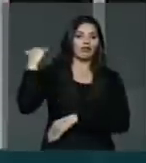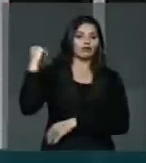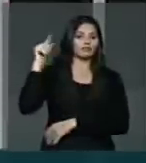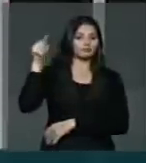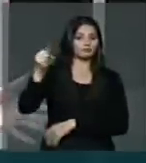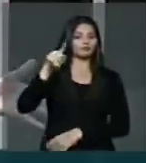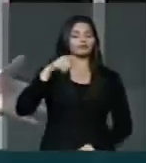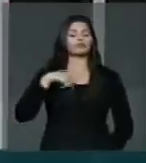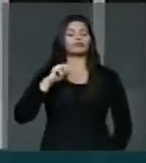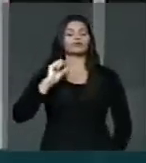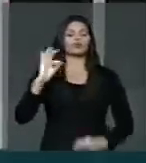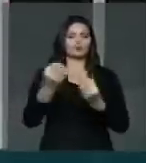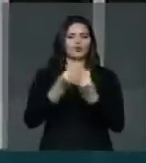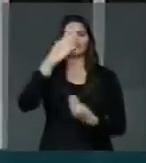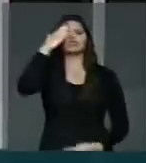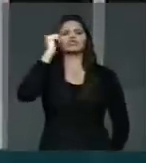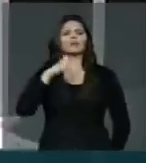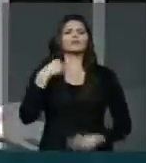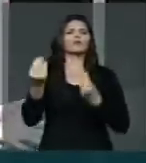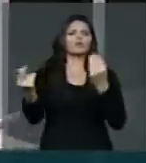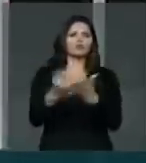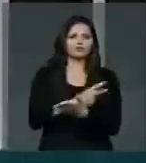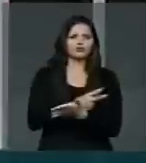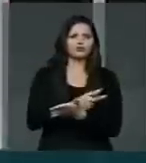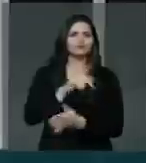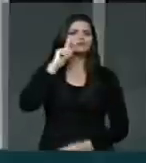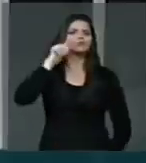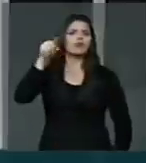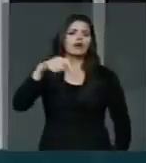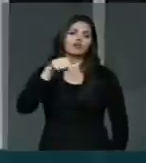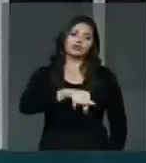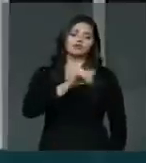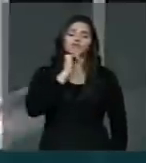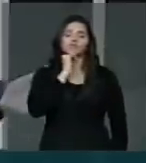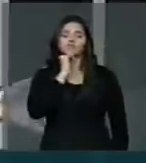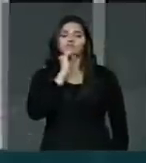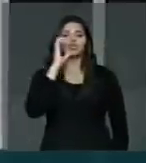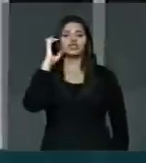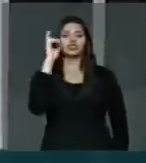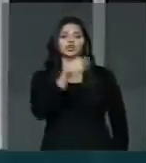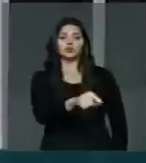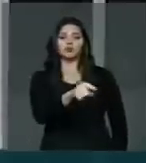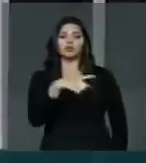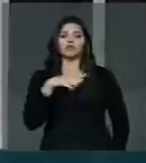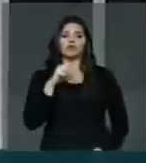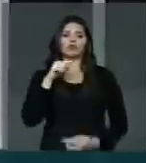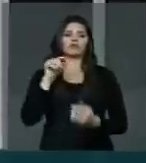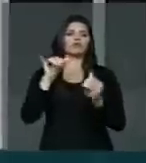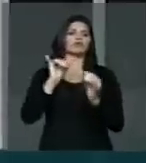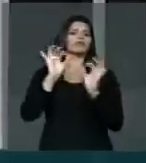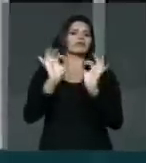destino do Zanaefe, nós sabemos qual foi. E aqui, infelizmente, o da Dilma Rousseff não foi o idêntico naquele momento. Deputado.